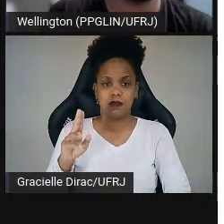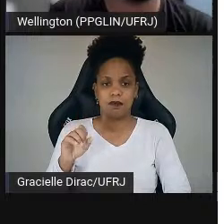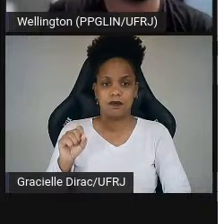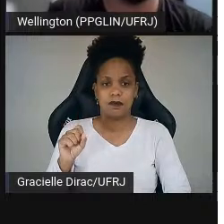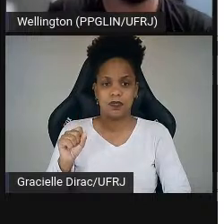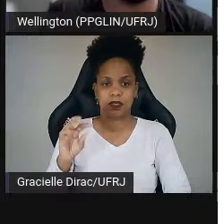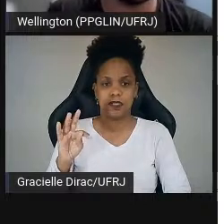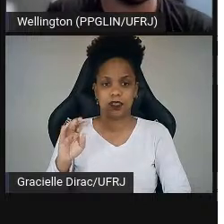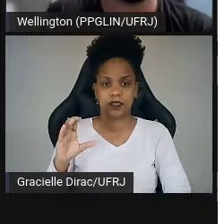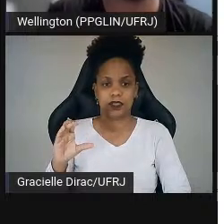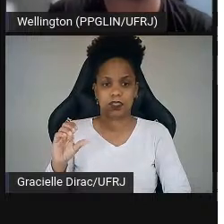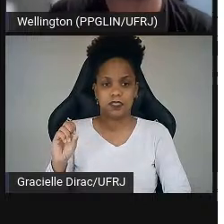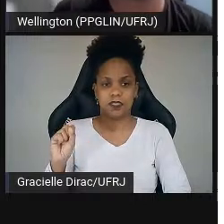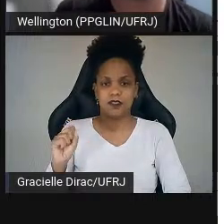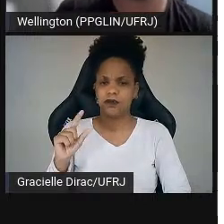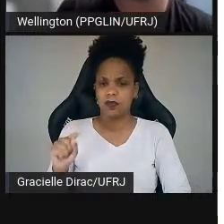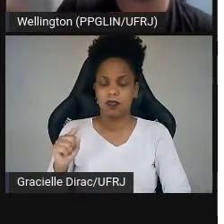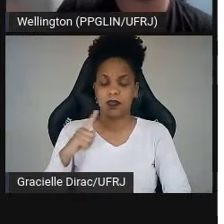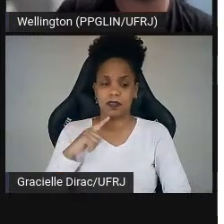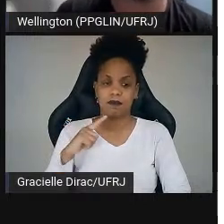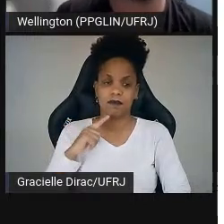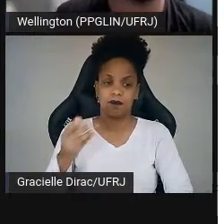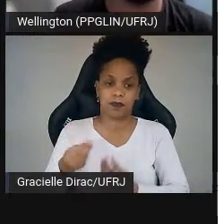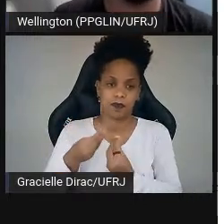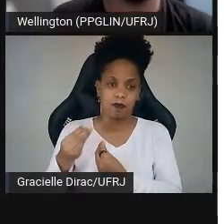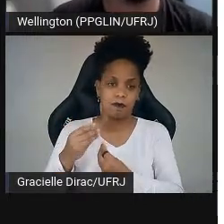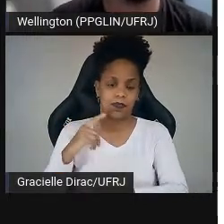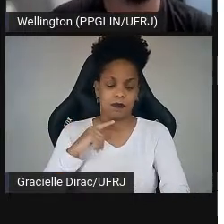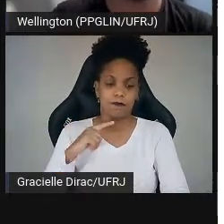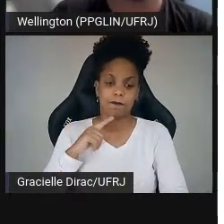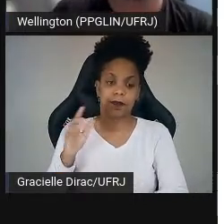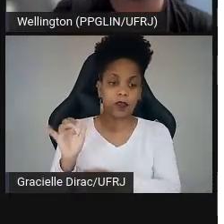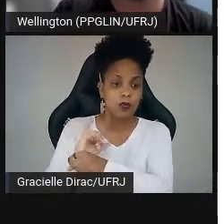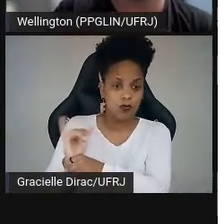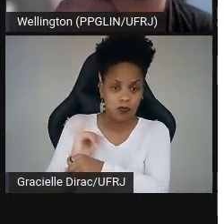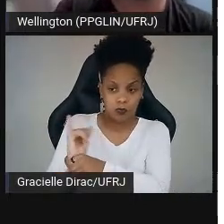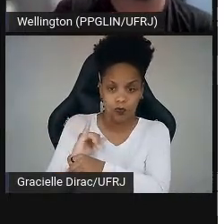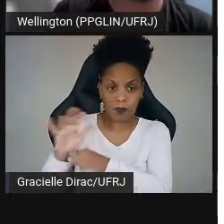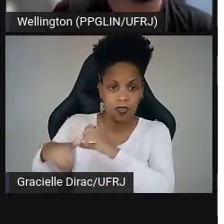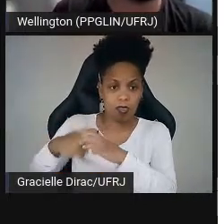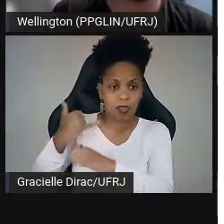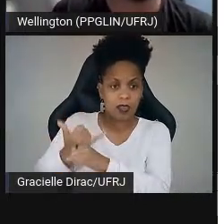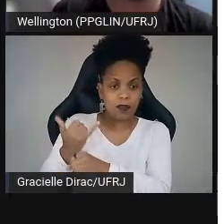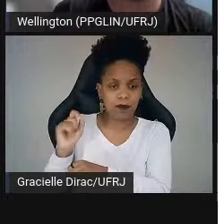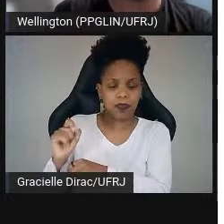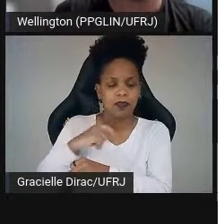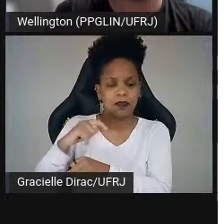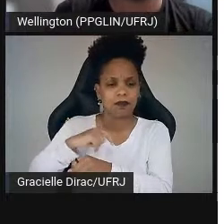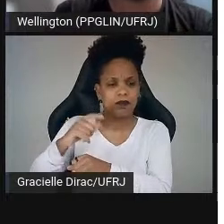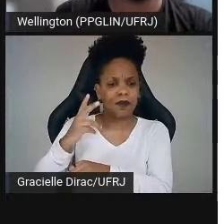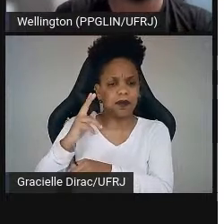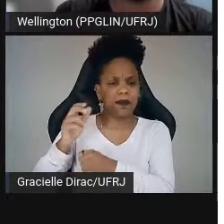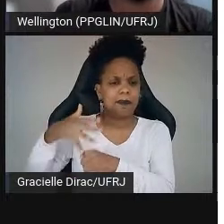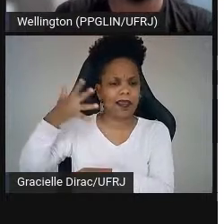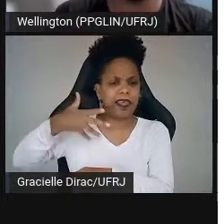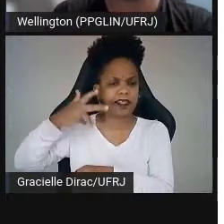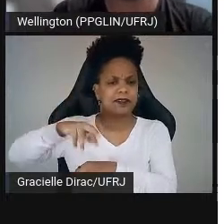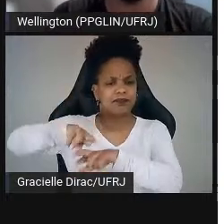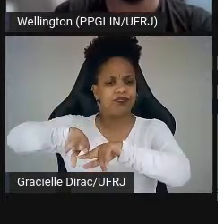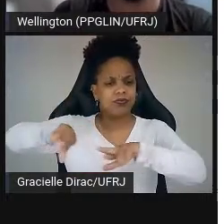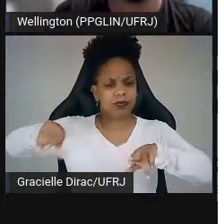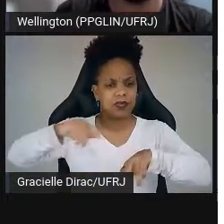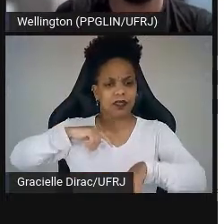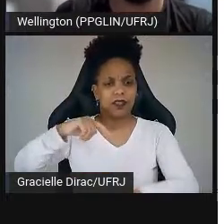internacionalização do nosso programa. Então, se vocês olharem lá o nosso canal do YouTube, a gente teve uma série de palestras no ano passado com professores